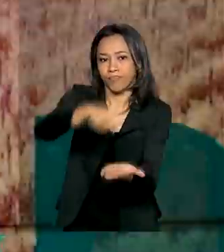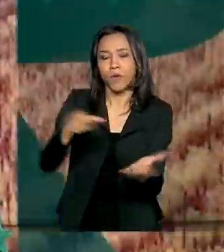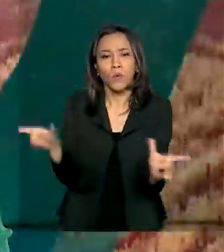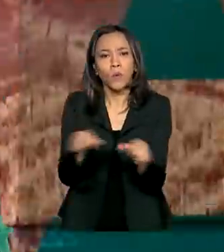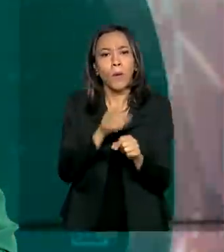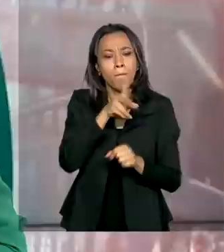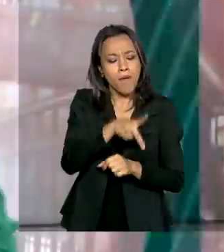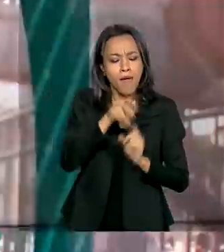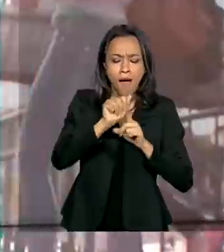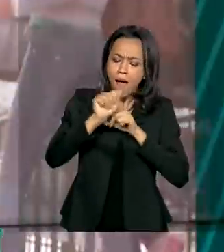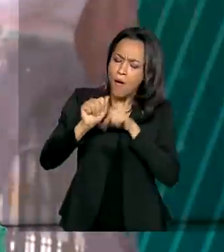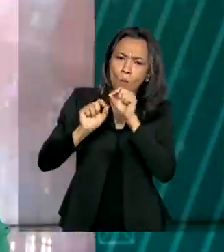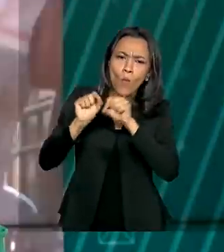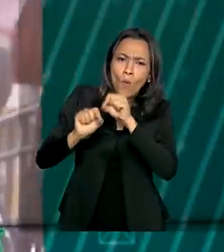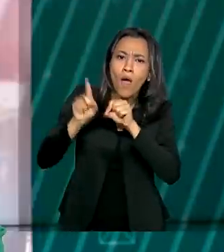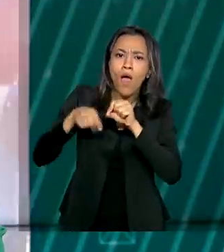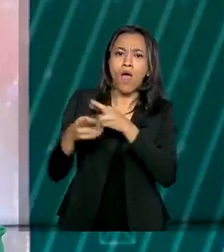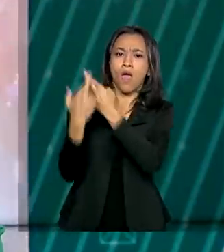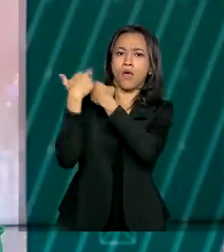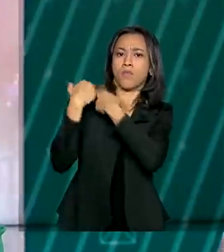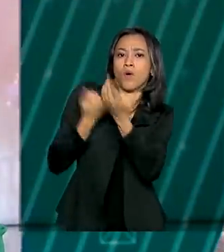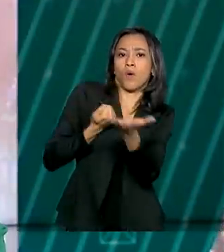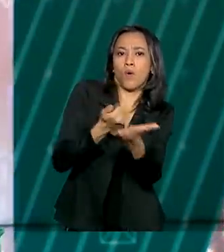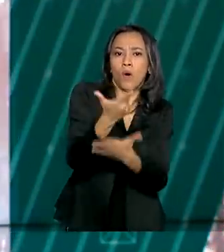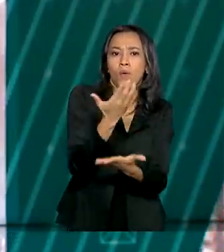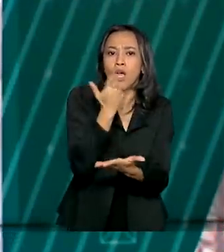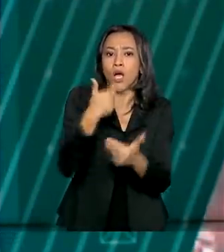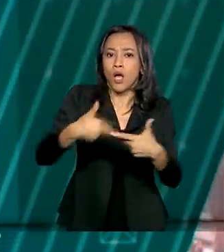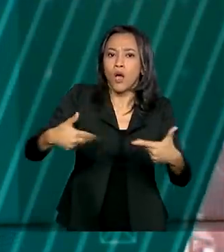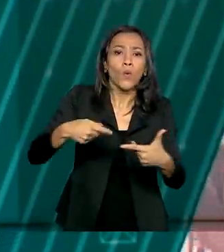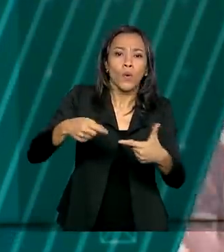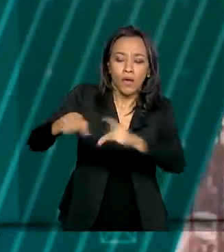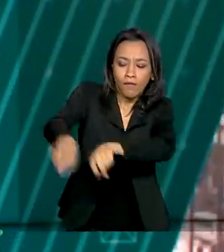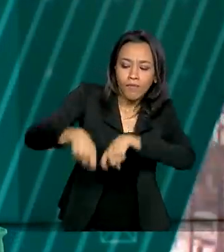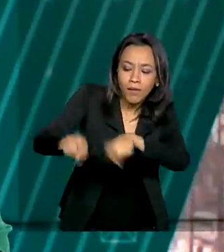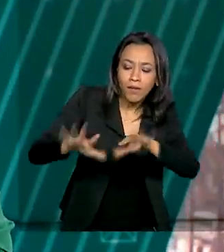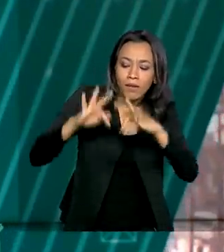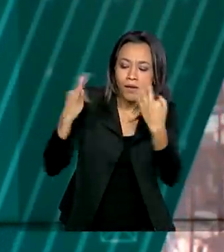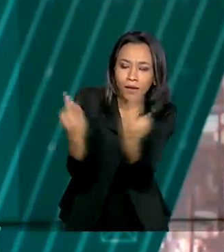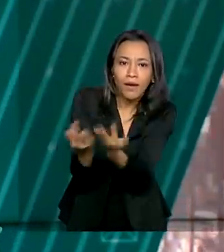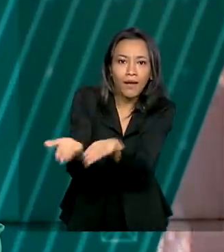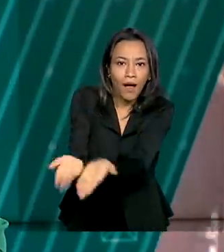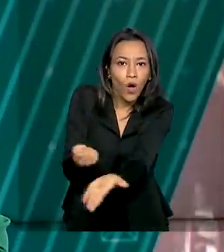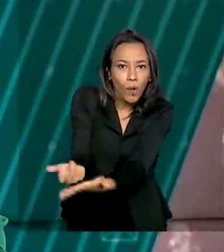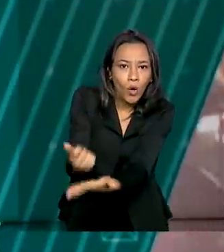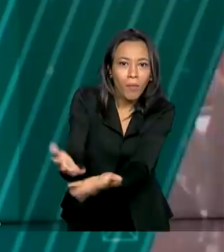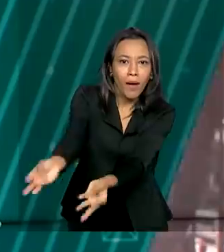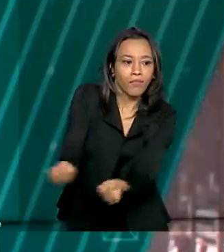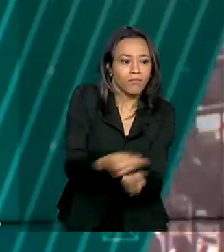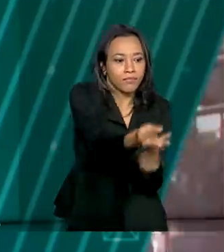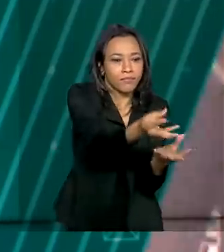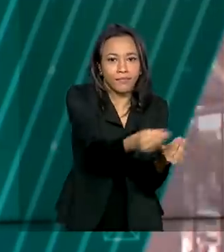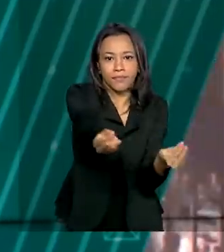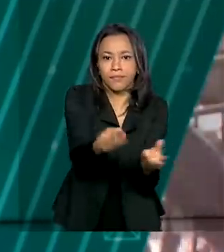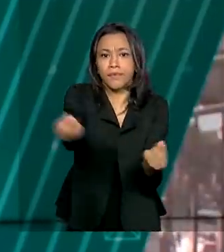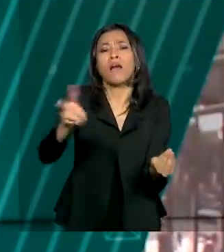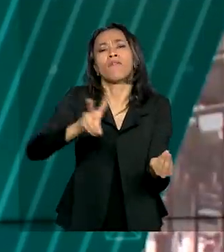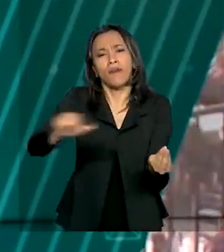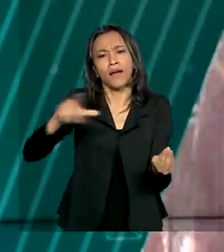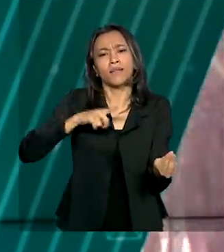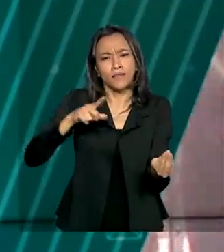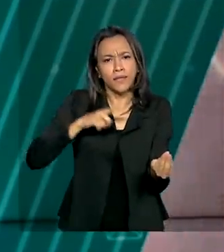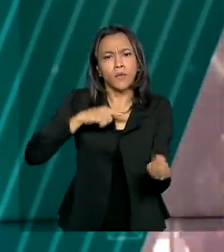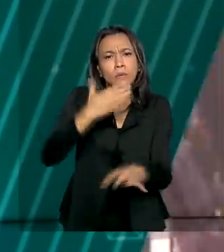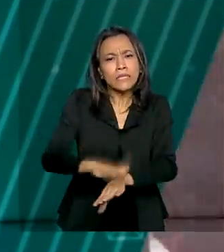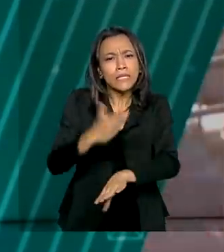chamado, é responsável pela compra de alimentos produzidos da agricultura familiar. A Companhia Nacional de Abastecimento vai promover uma rodada